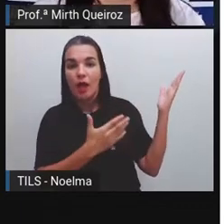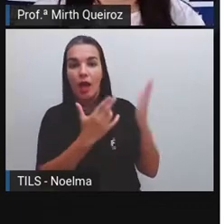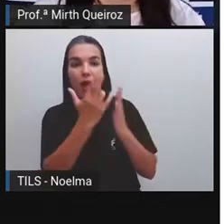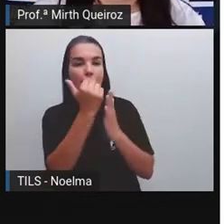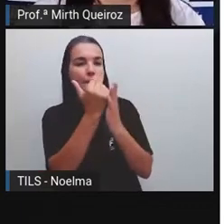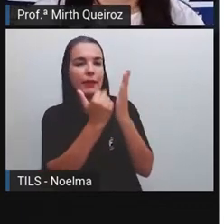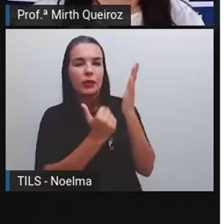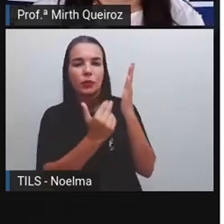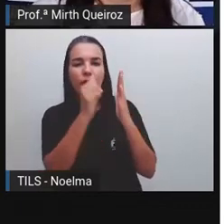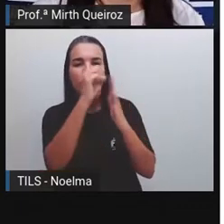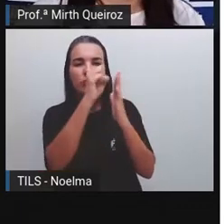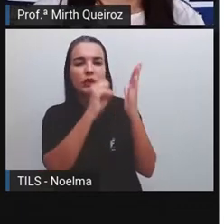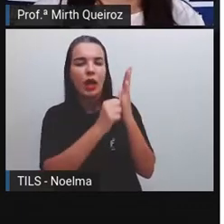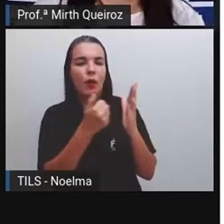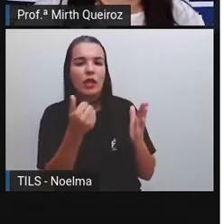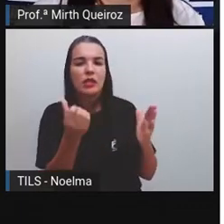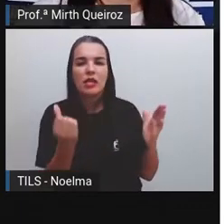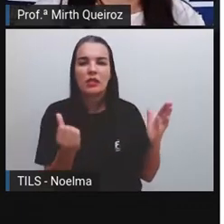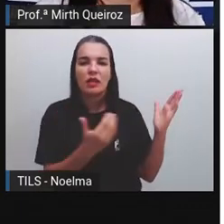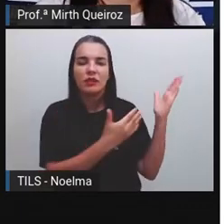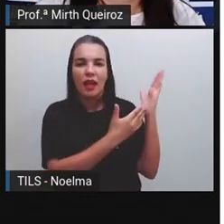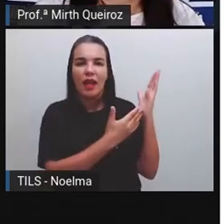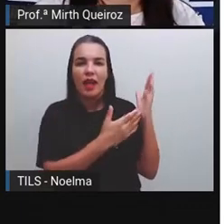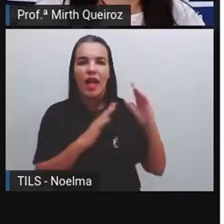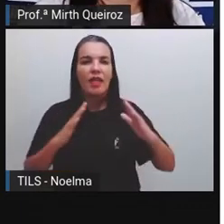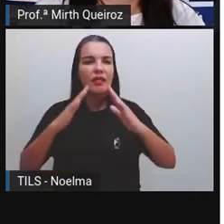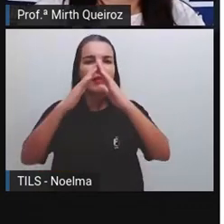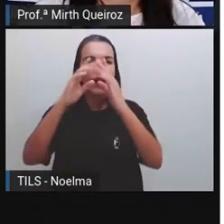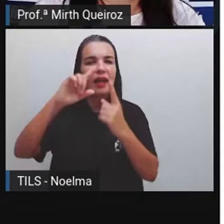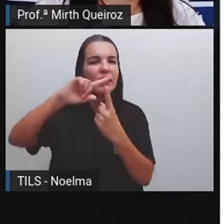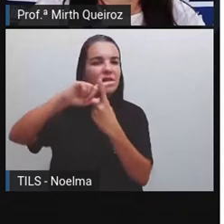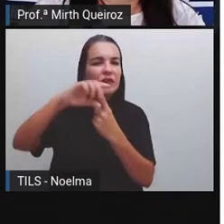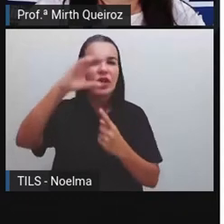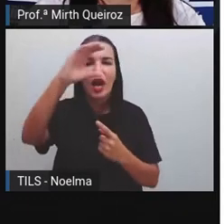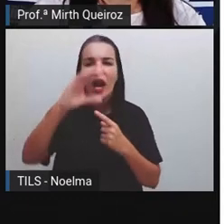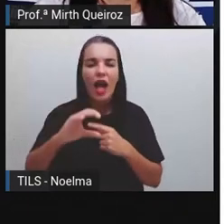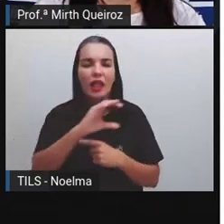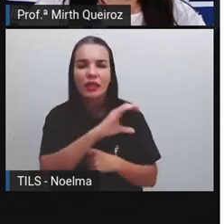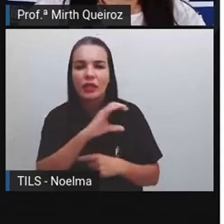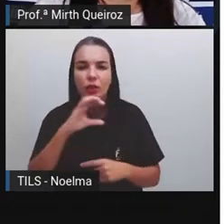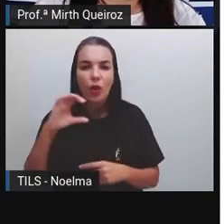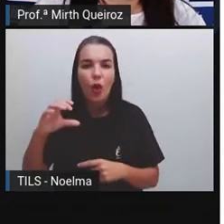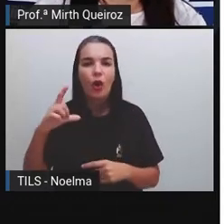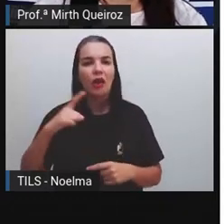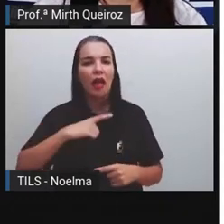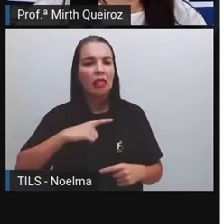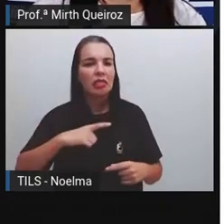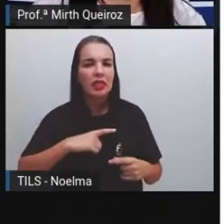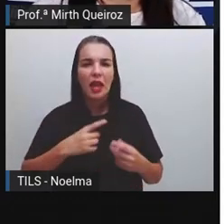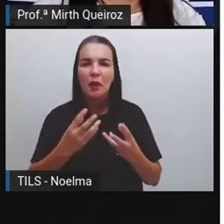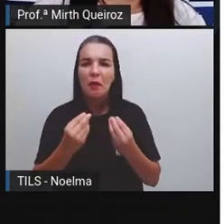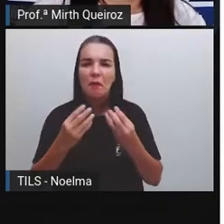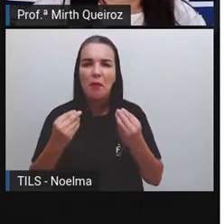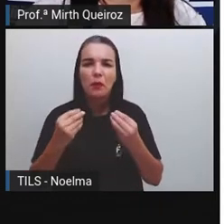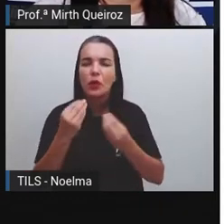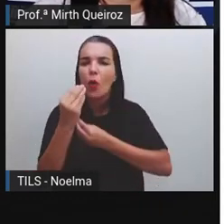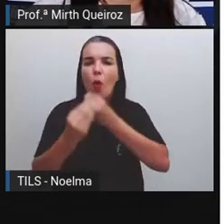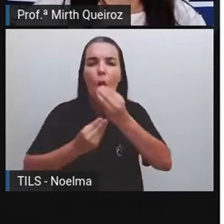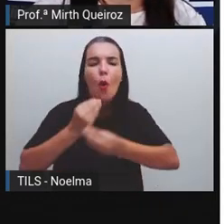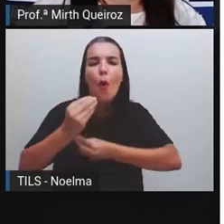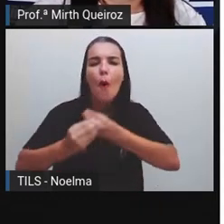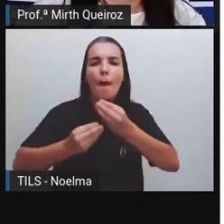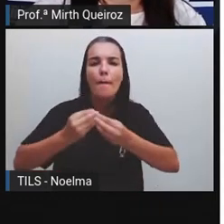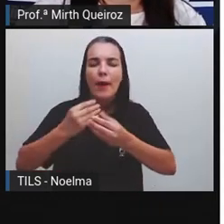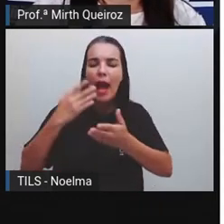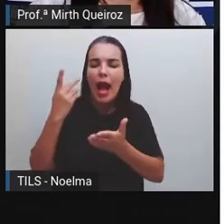do século XVI. Quem é que nunca viu nas igrejas aí, na igreja católica, né? Contando aí a via sacra através